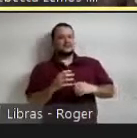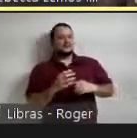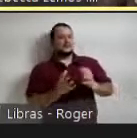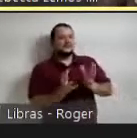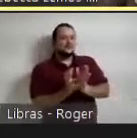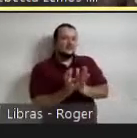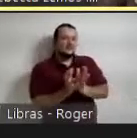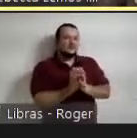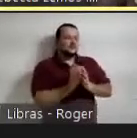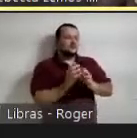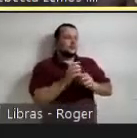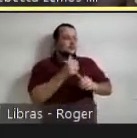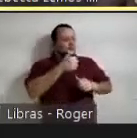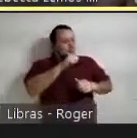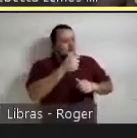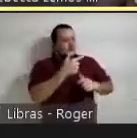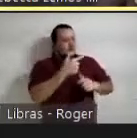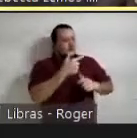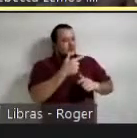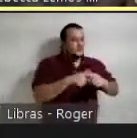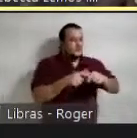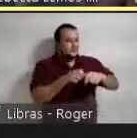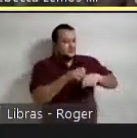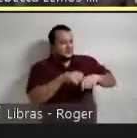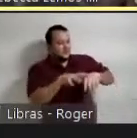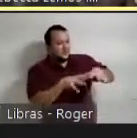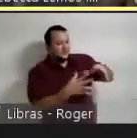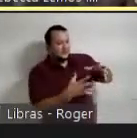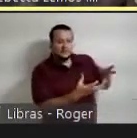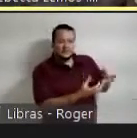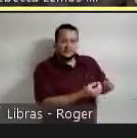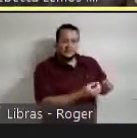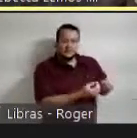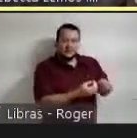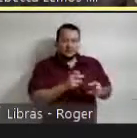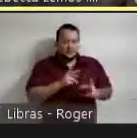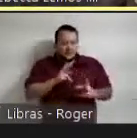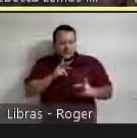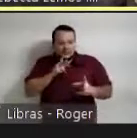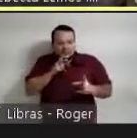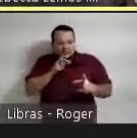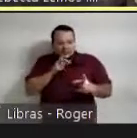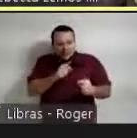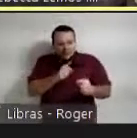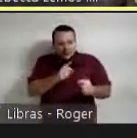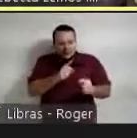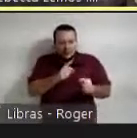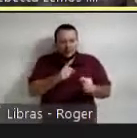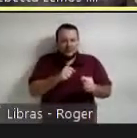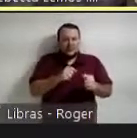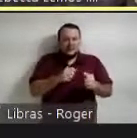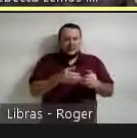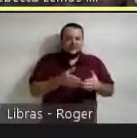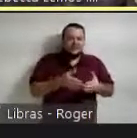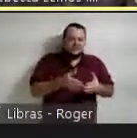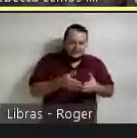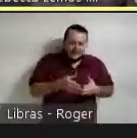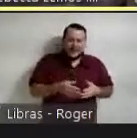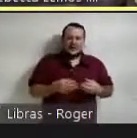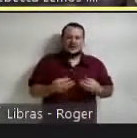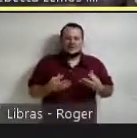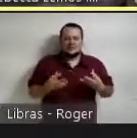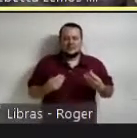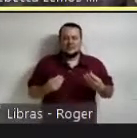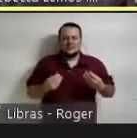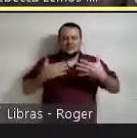dimensão mais global é um esforço que nos exige bastante postura